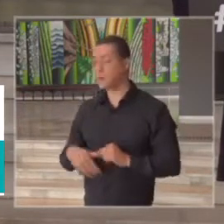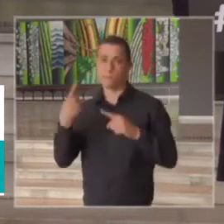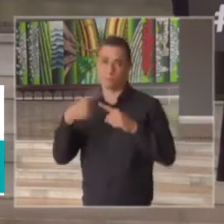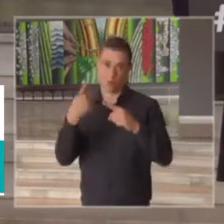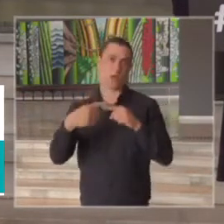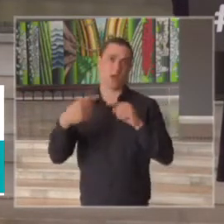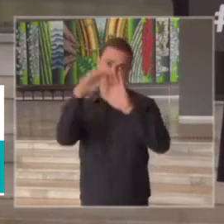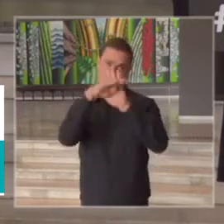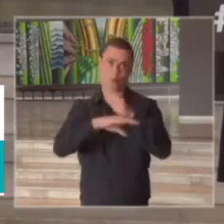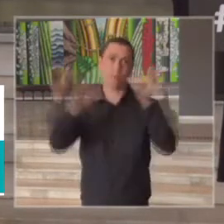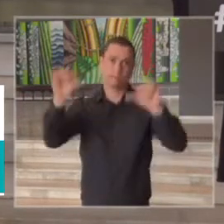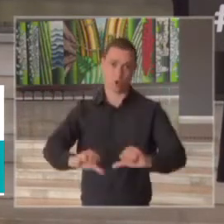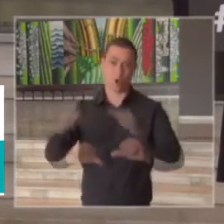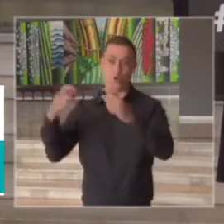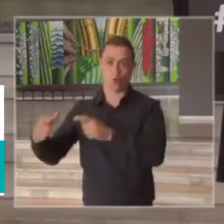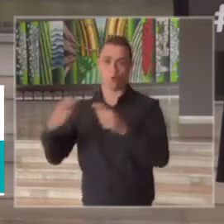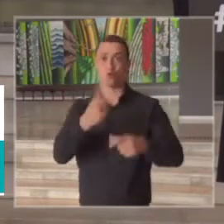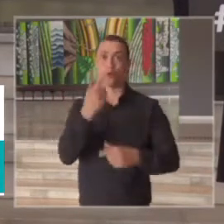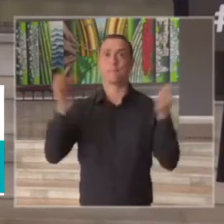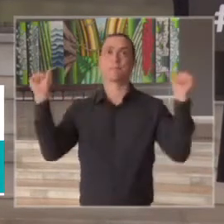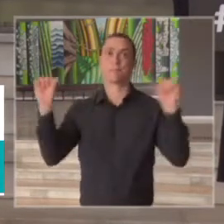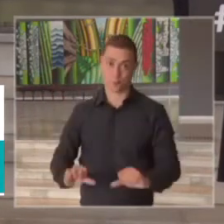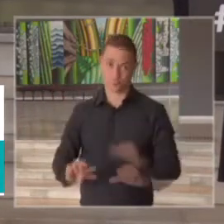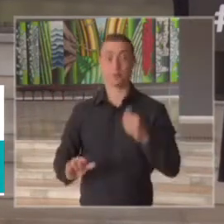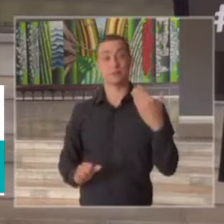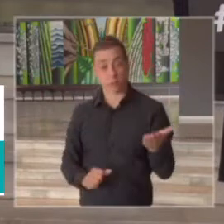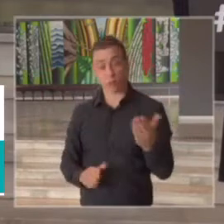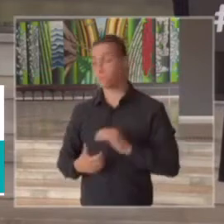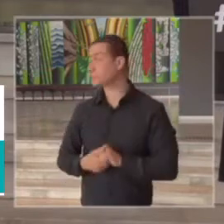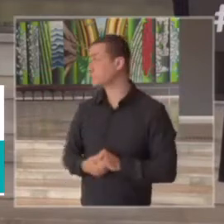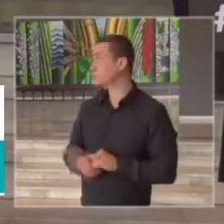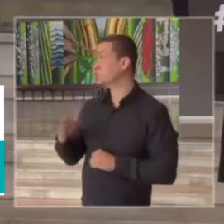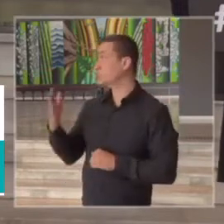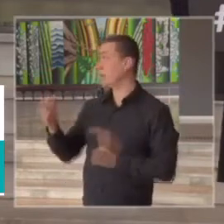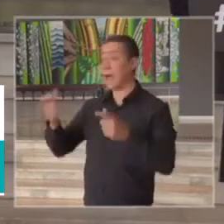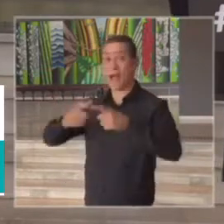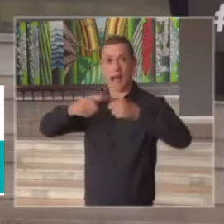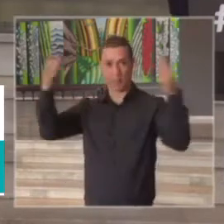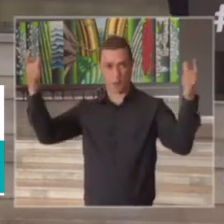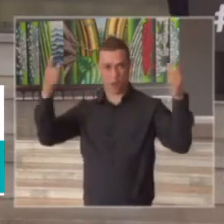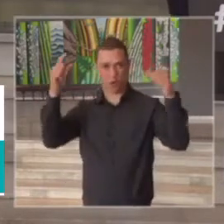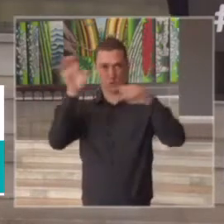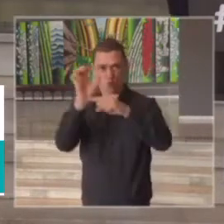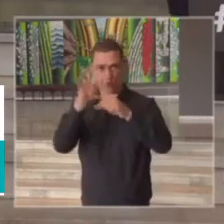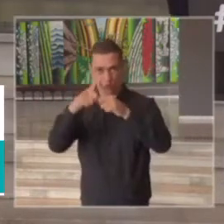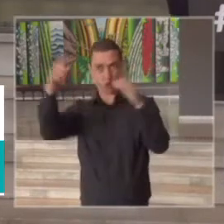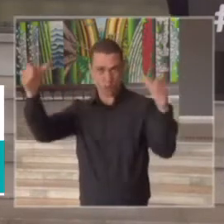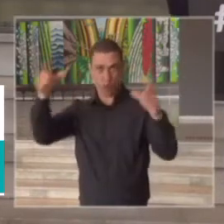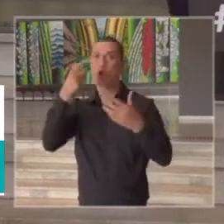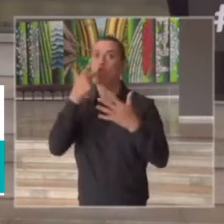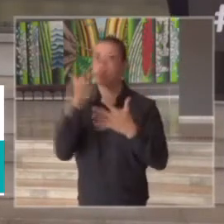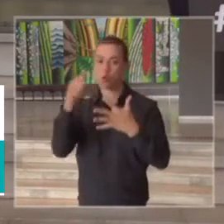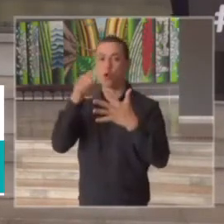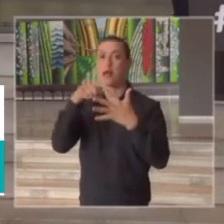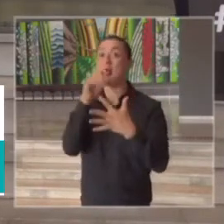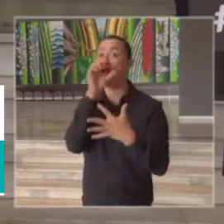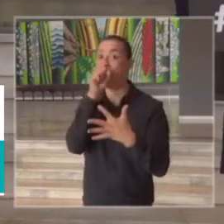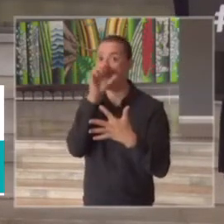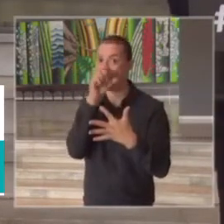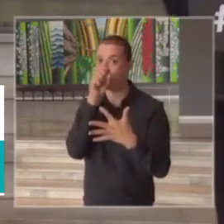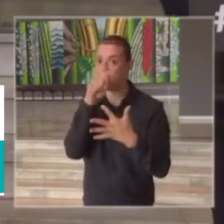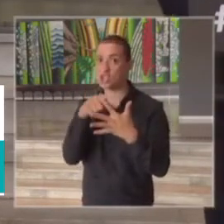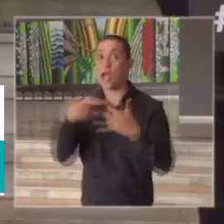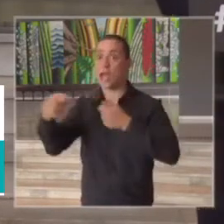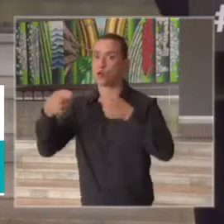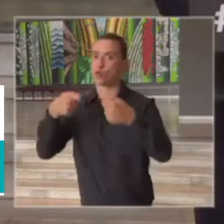a piora em duas regiões então nós temos agora a maior parte do estado permanece na fase laranja que é a fase